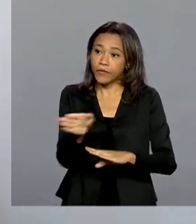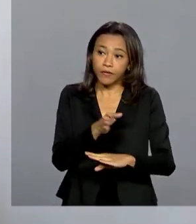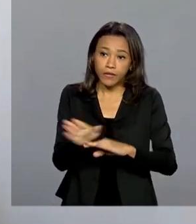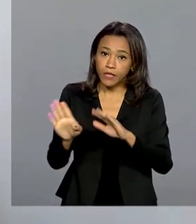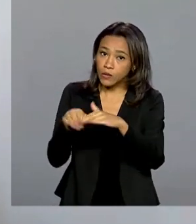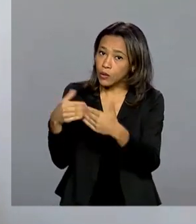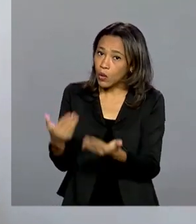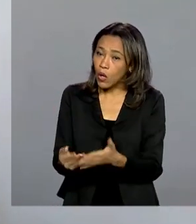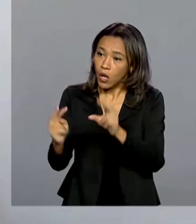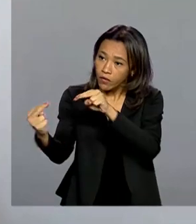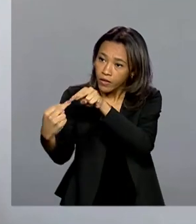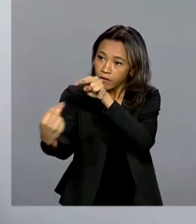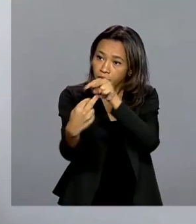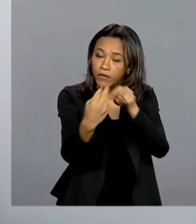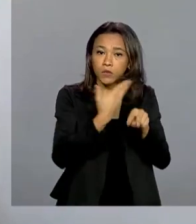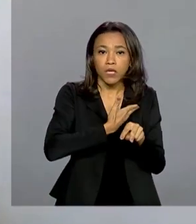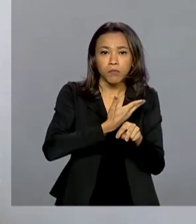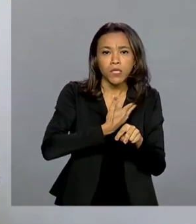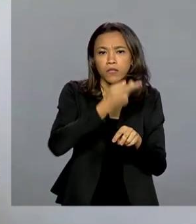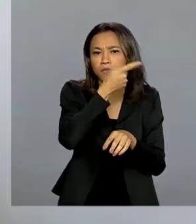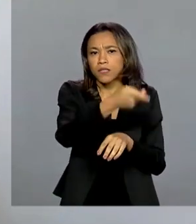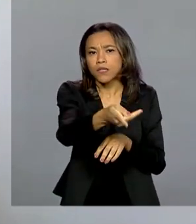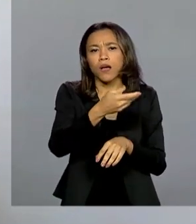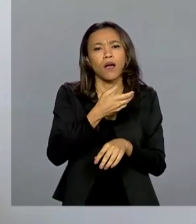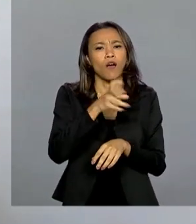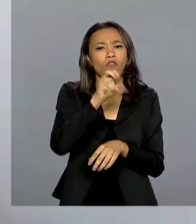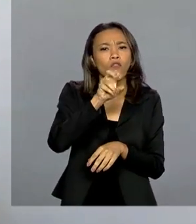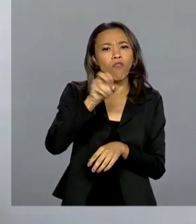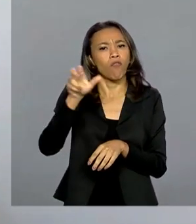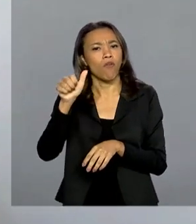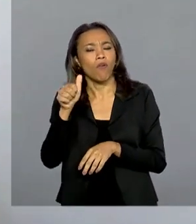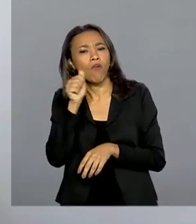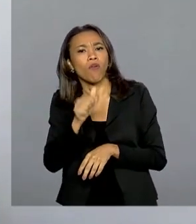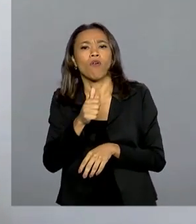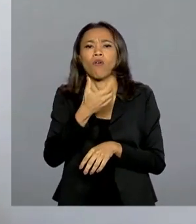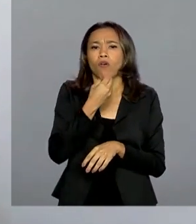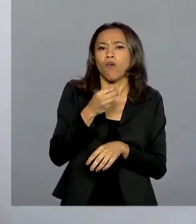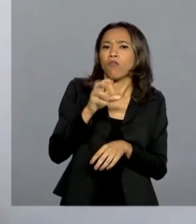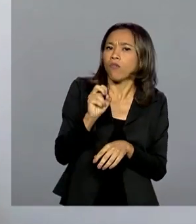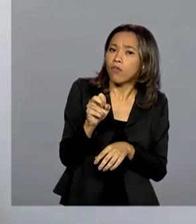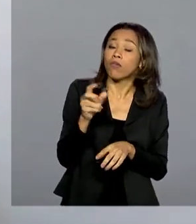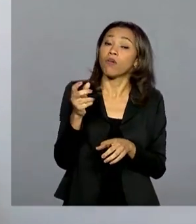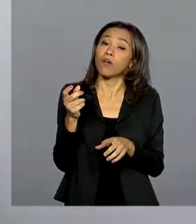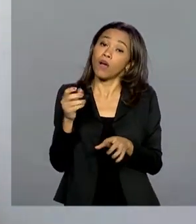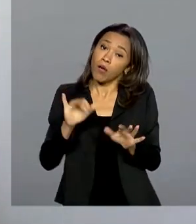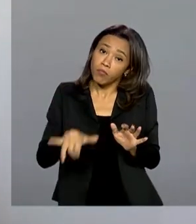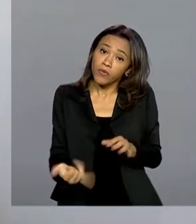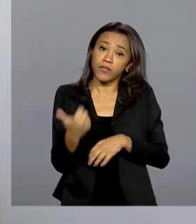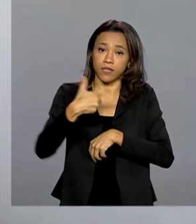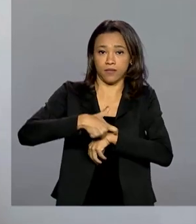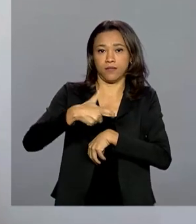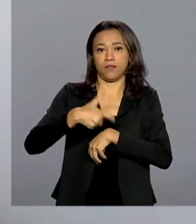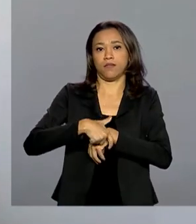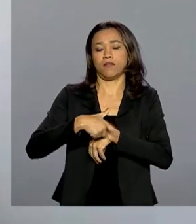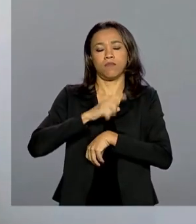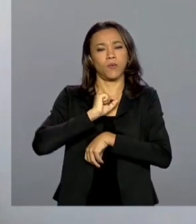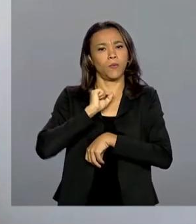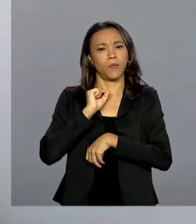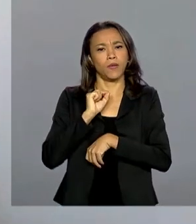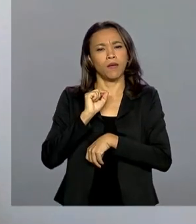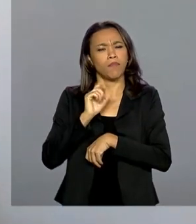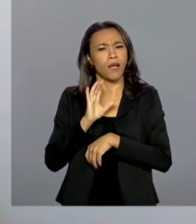os amigos, visitar a vovó, vovô, e aproveitar esse tempo para promover,